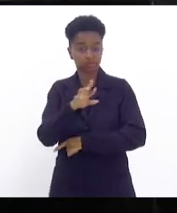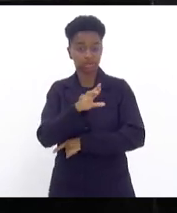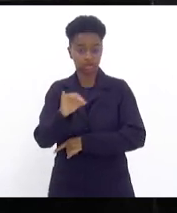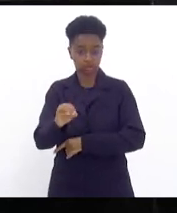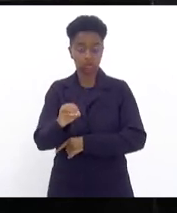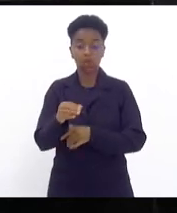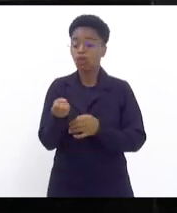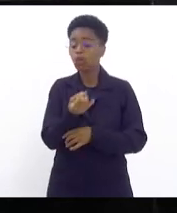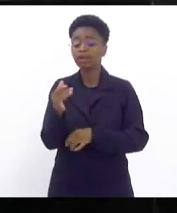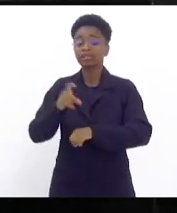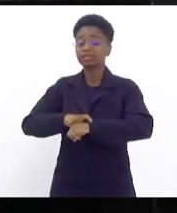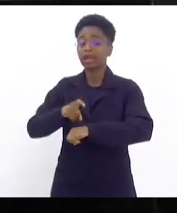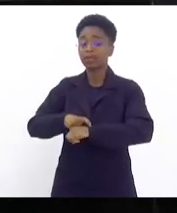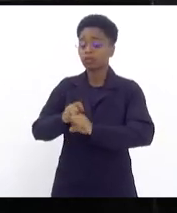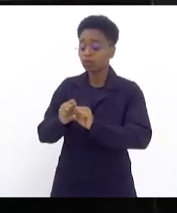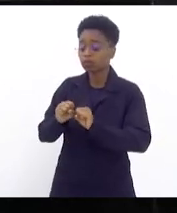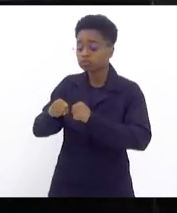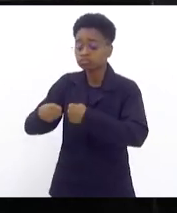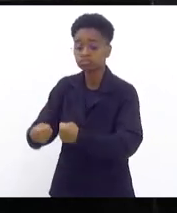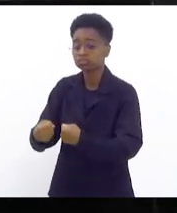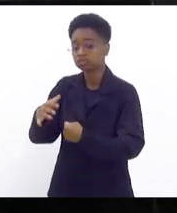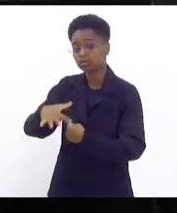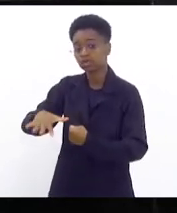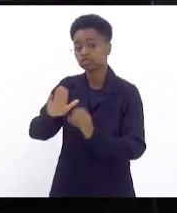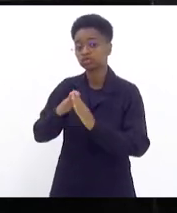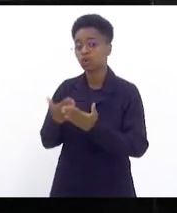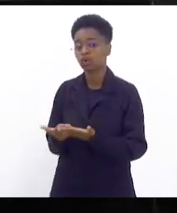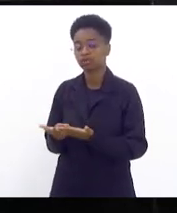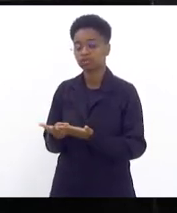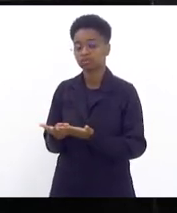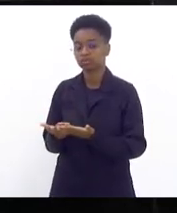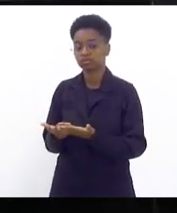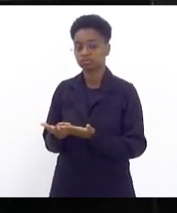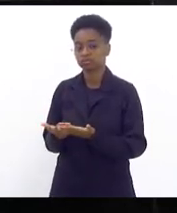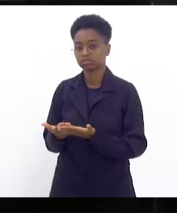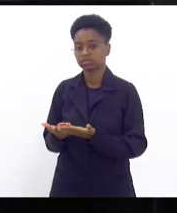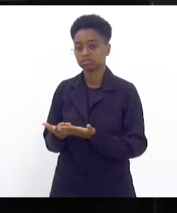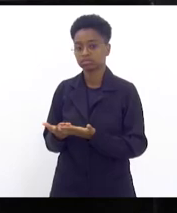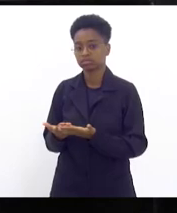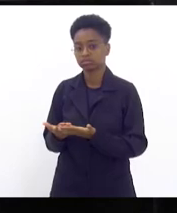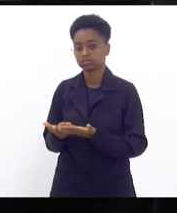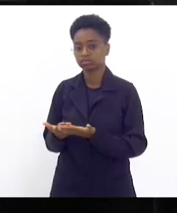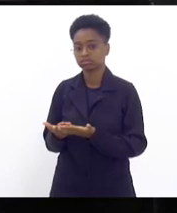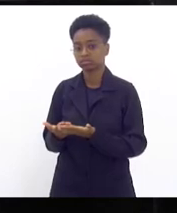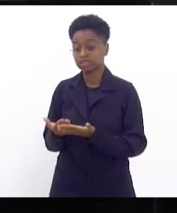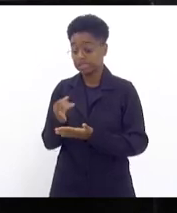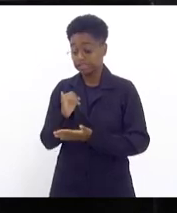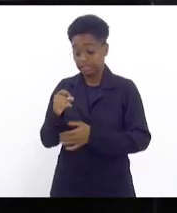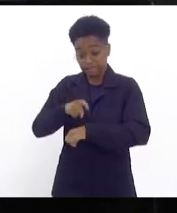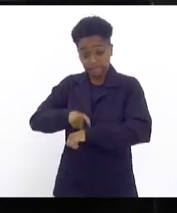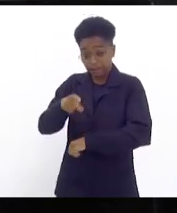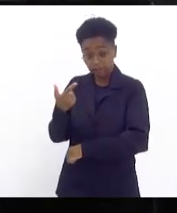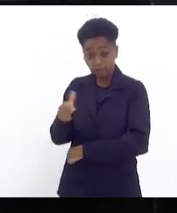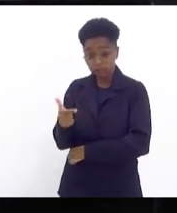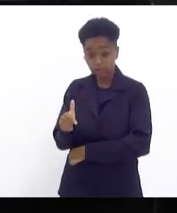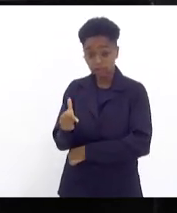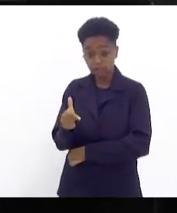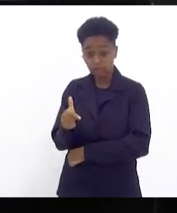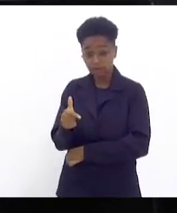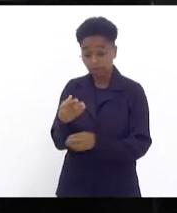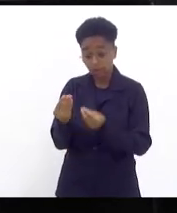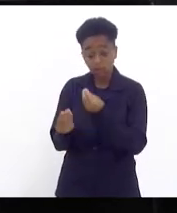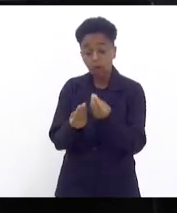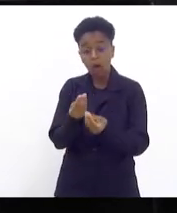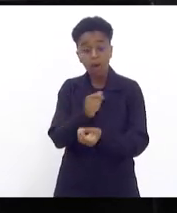tempo esse professor se dedica àquela escola? e quando não há tempo os nossos alunos